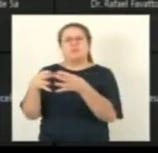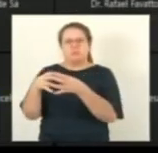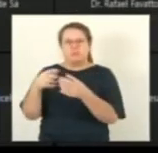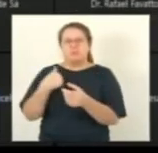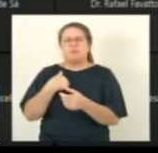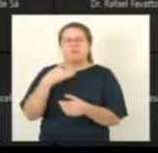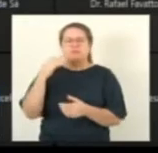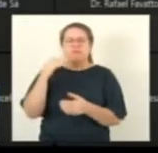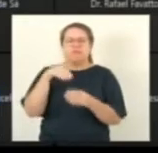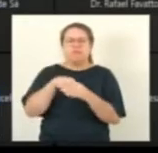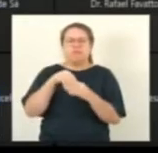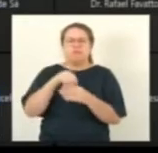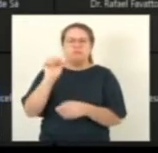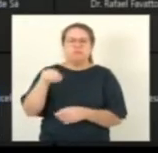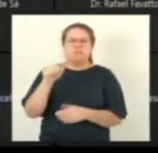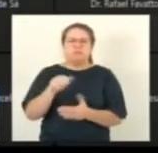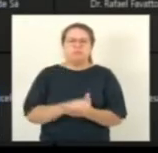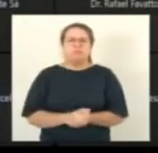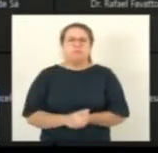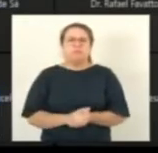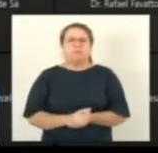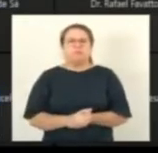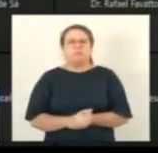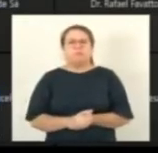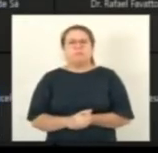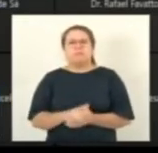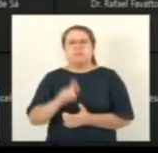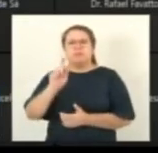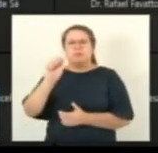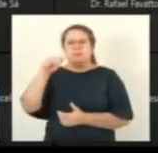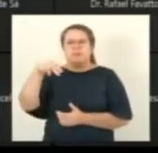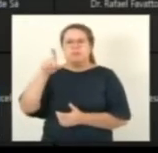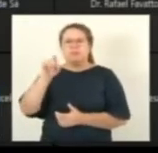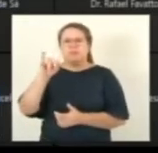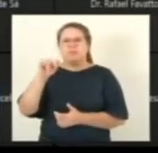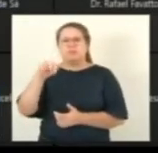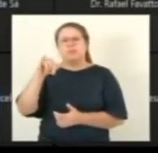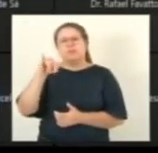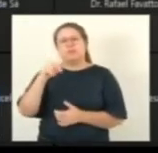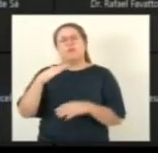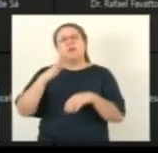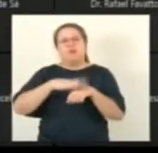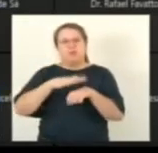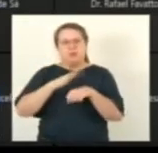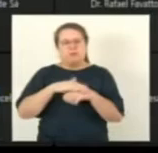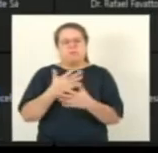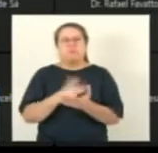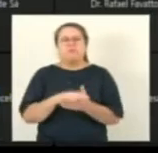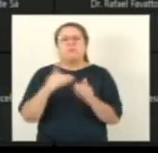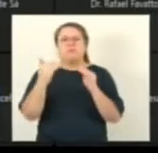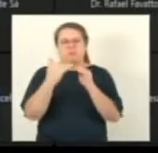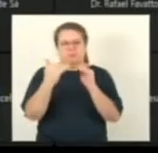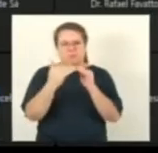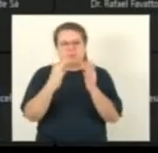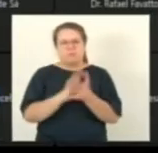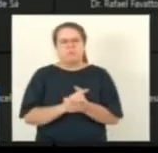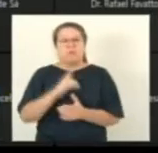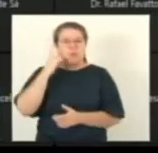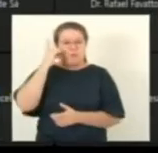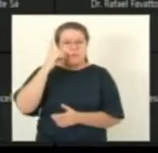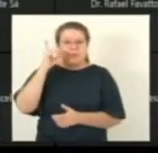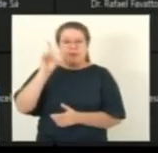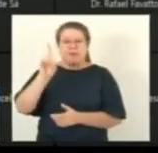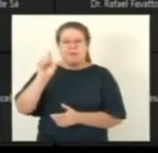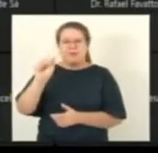ok deputado Gandini é o autor vota favorável deputado Dari